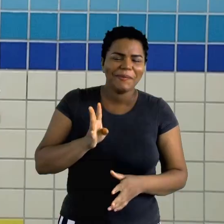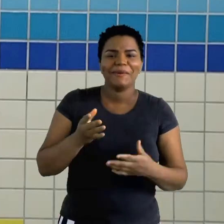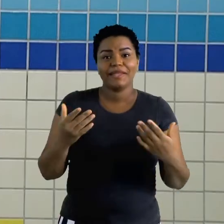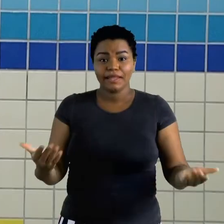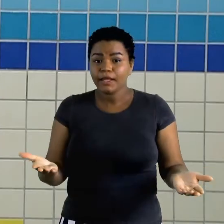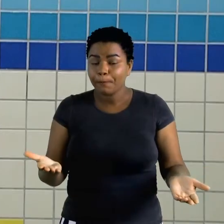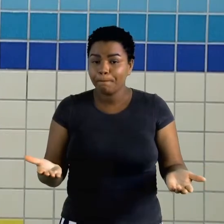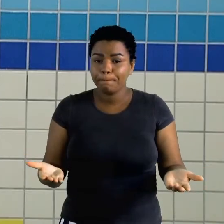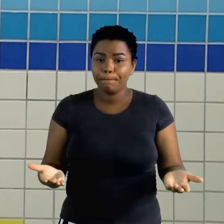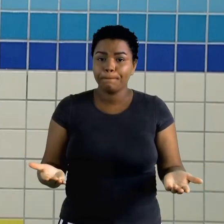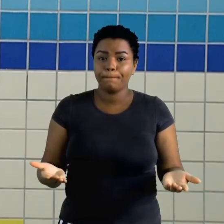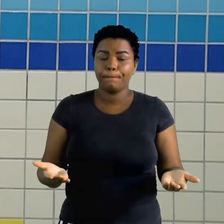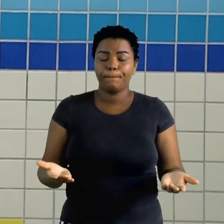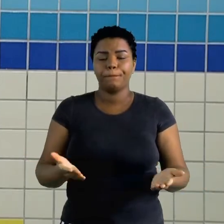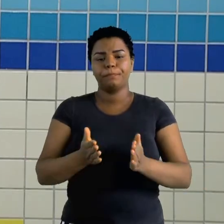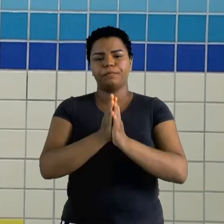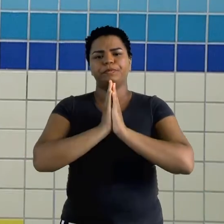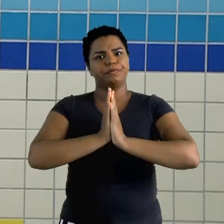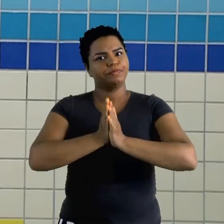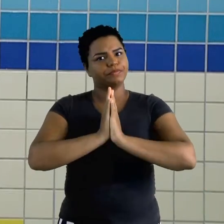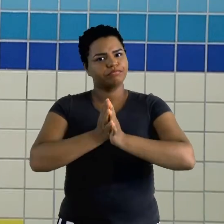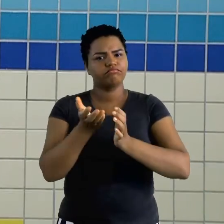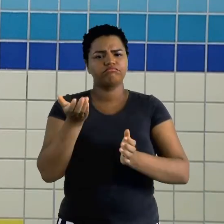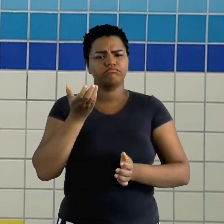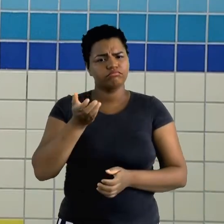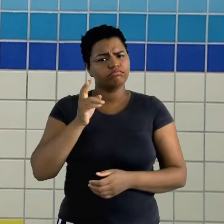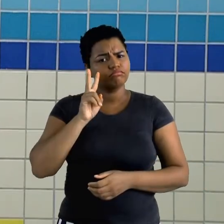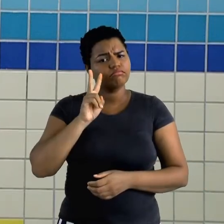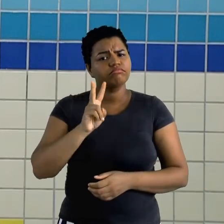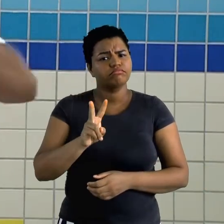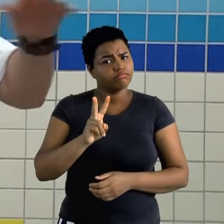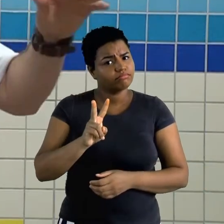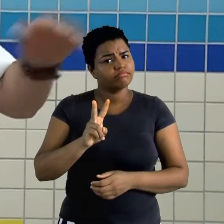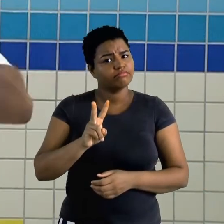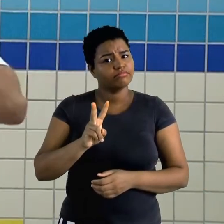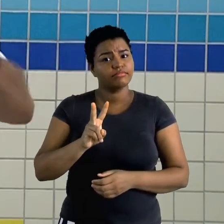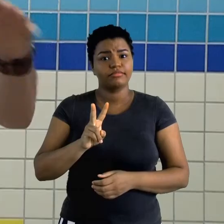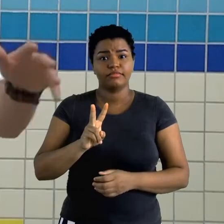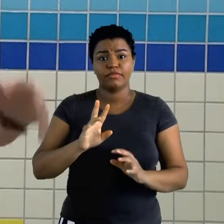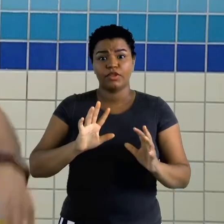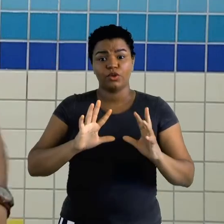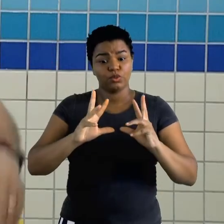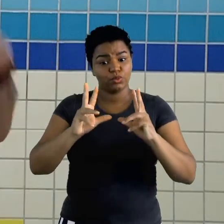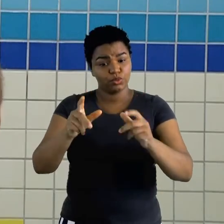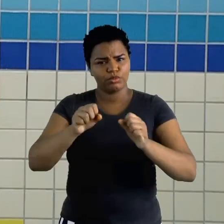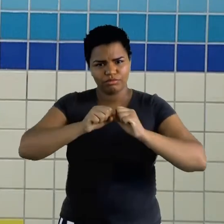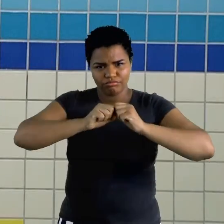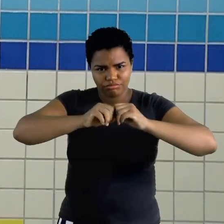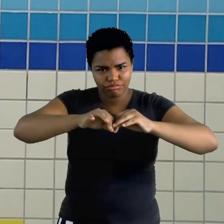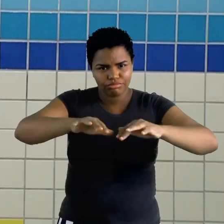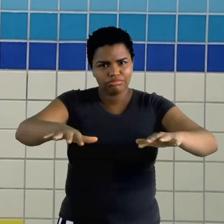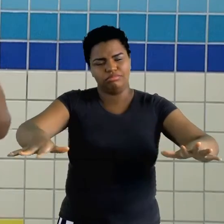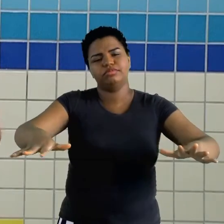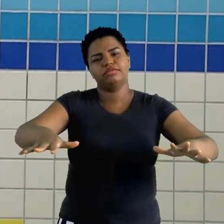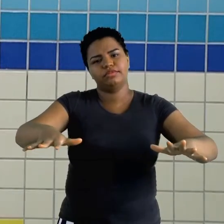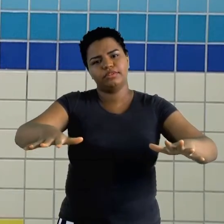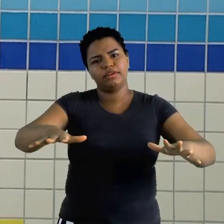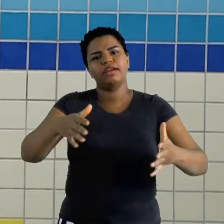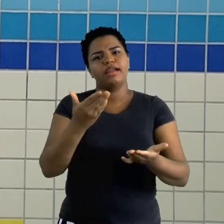galerinha, por favor, eu quero ver todo mundo em massa divulgando as nossas ações e as aulas que vocês estão fazendo aí,